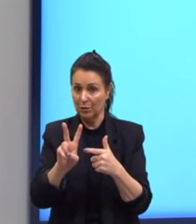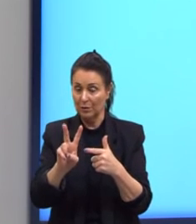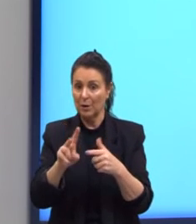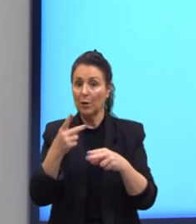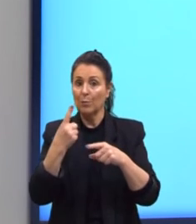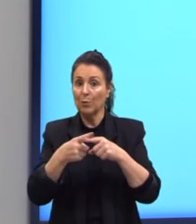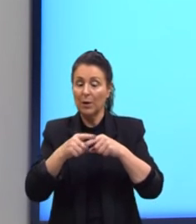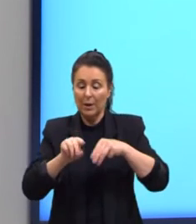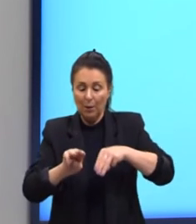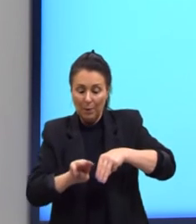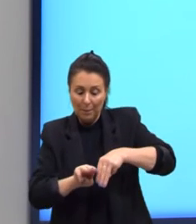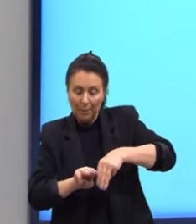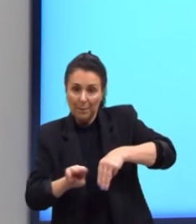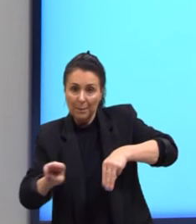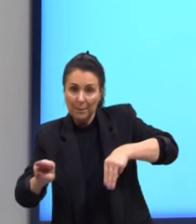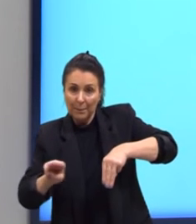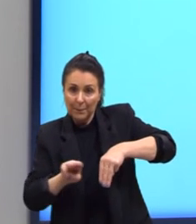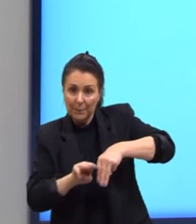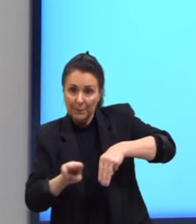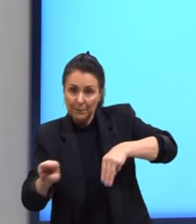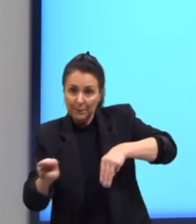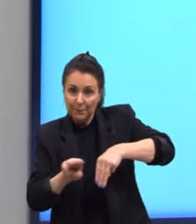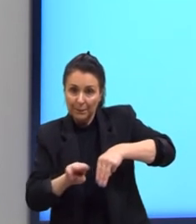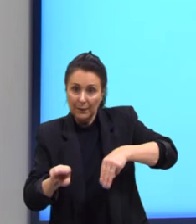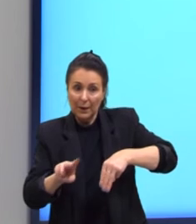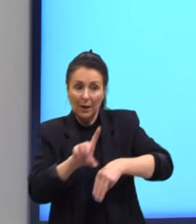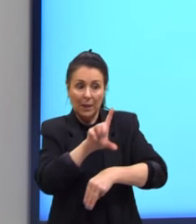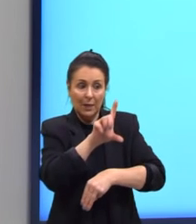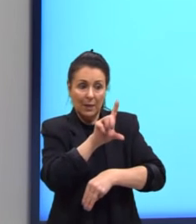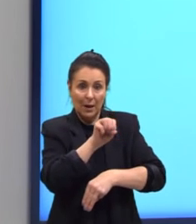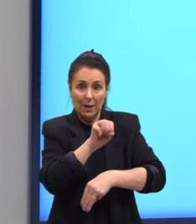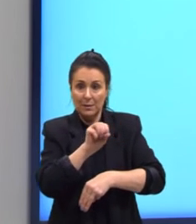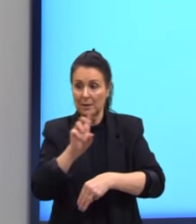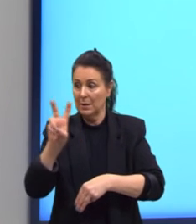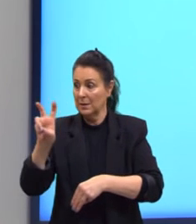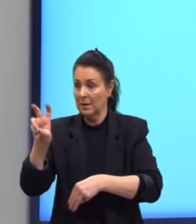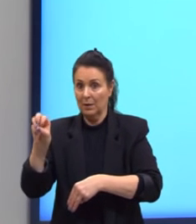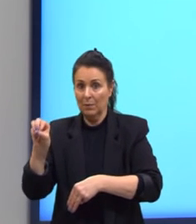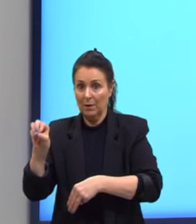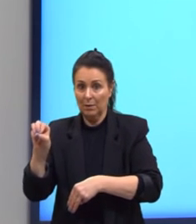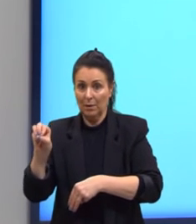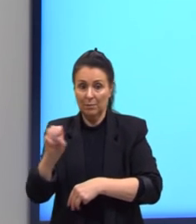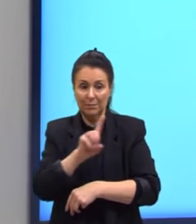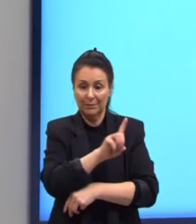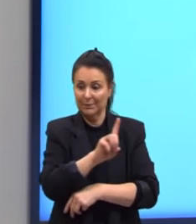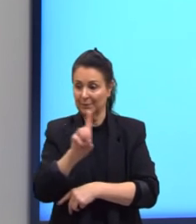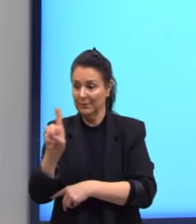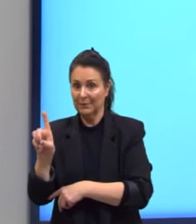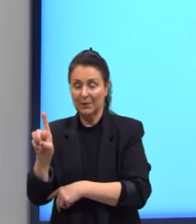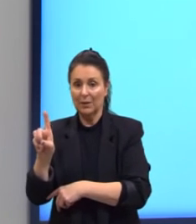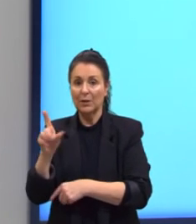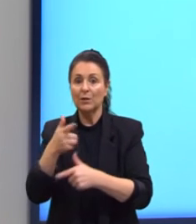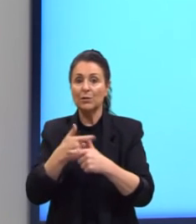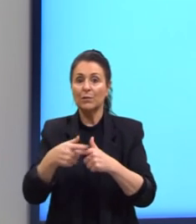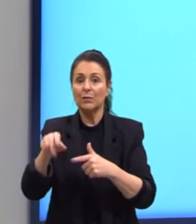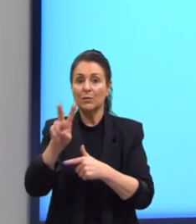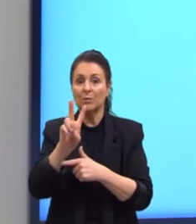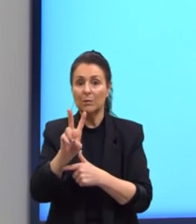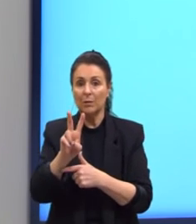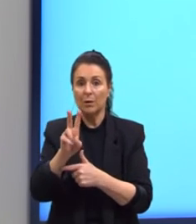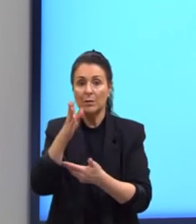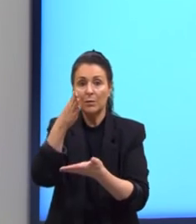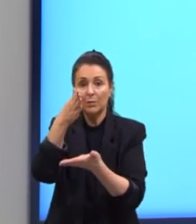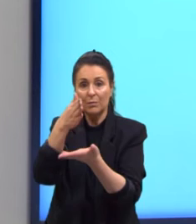tá somando o 10 e o 50 que são os extremos e dividindo por 2 nós chegamos exatamente